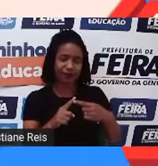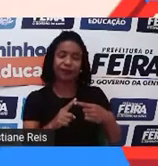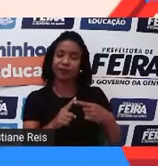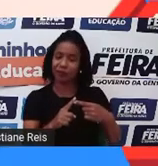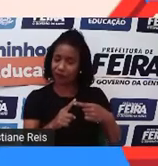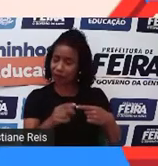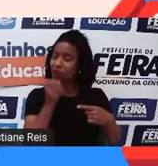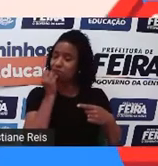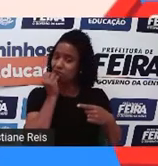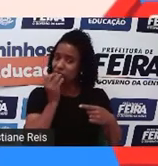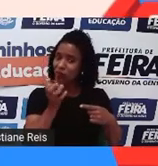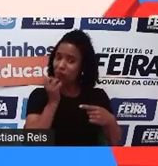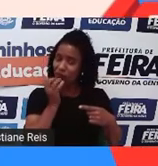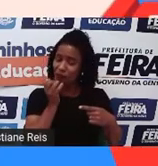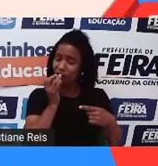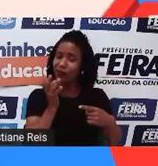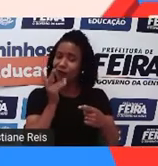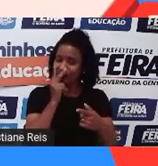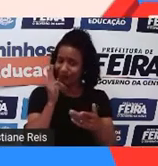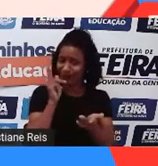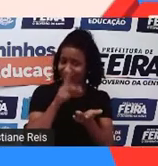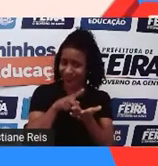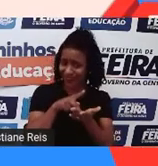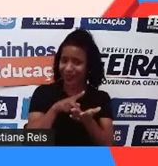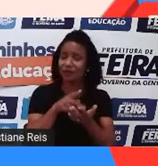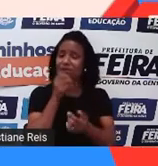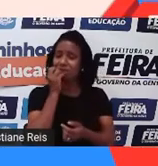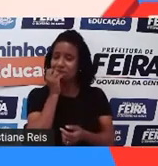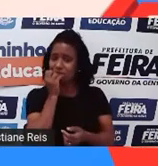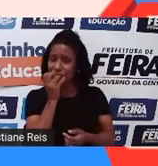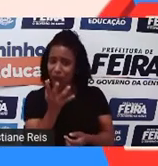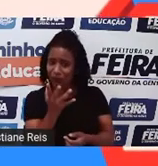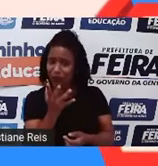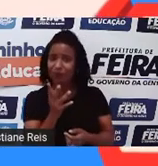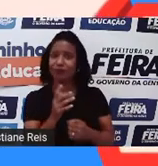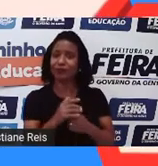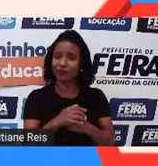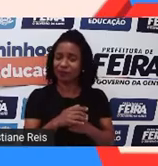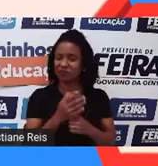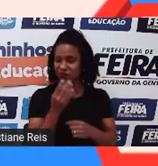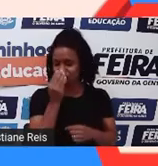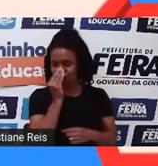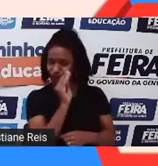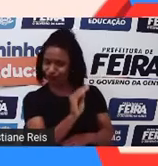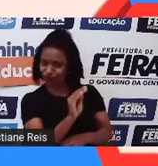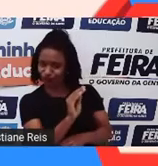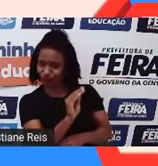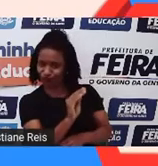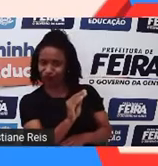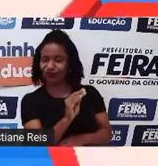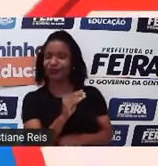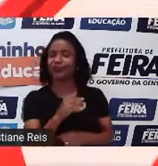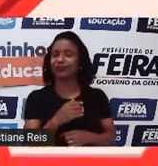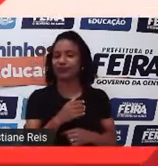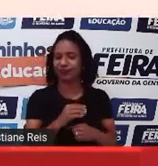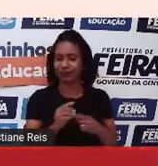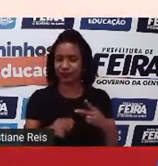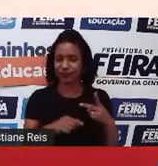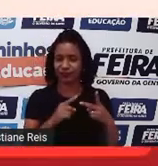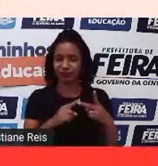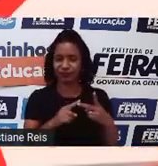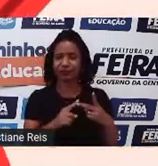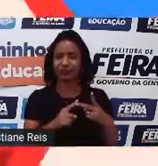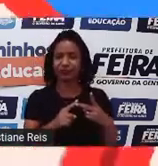situação legal, verdadeira, né? Parece bom, mas não é verdade. Você vai ignorar. Então, vamos logo